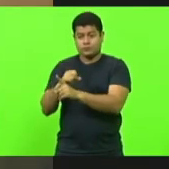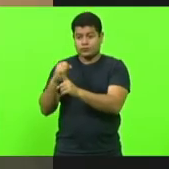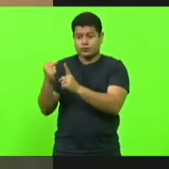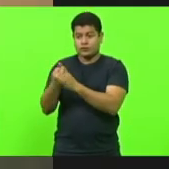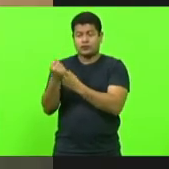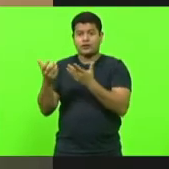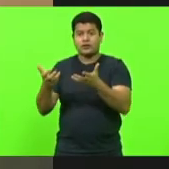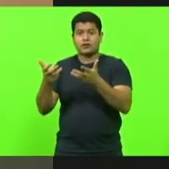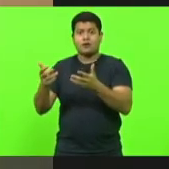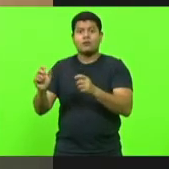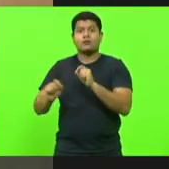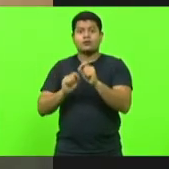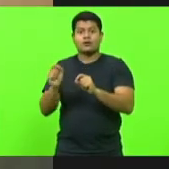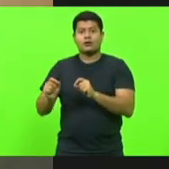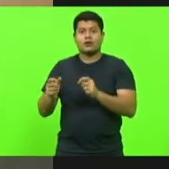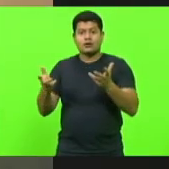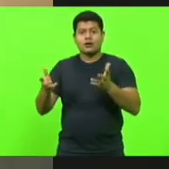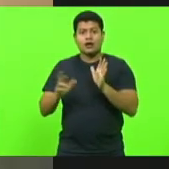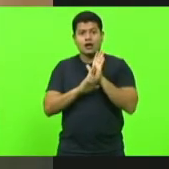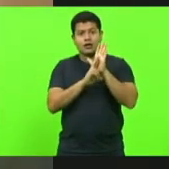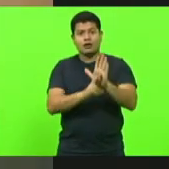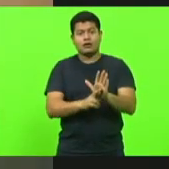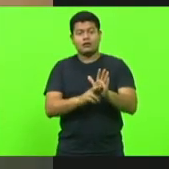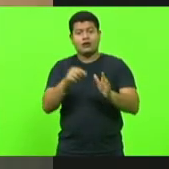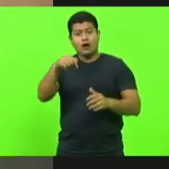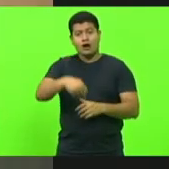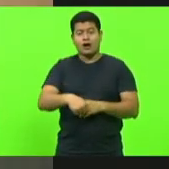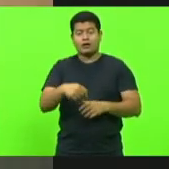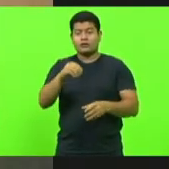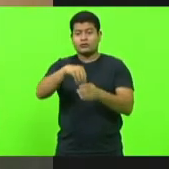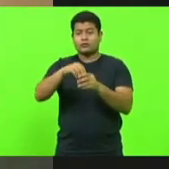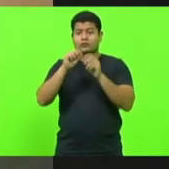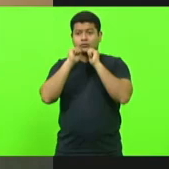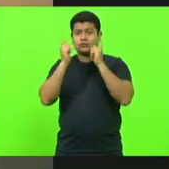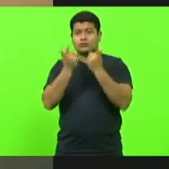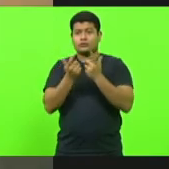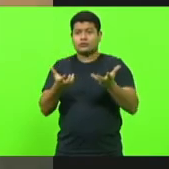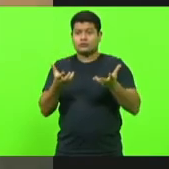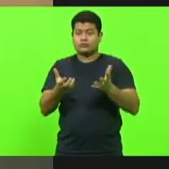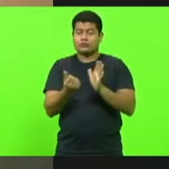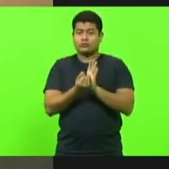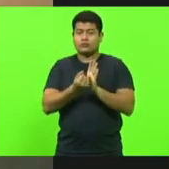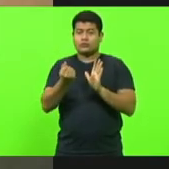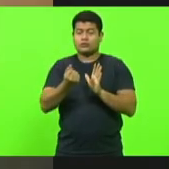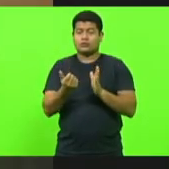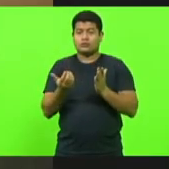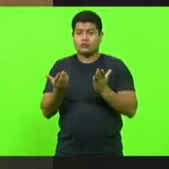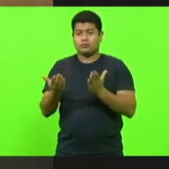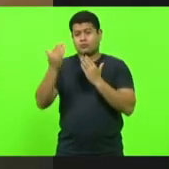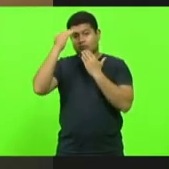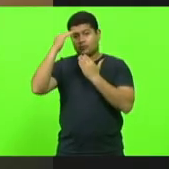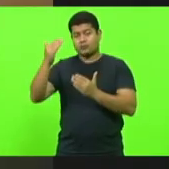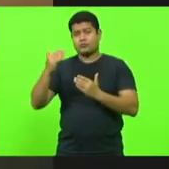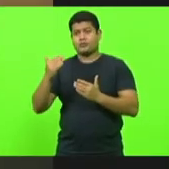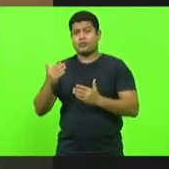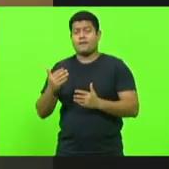que quer ter voz dentro desse parlamento tá então quero aqui registrar o meu agradecimento de coração